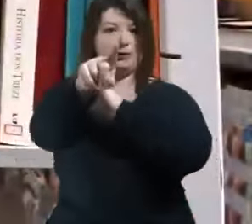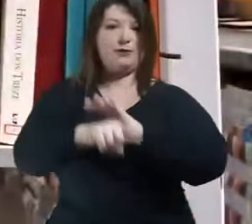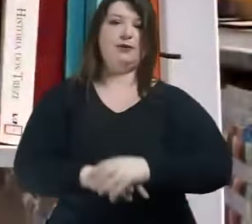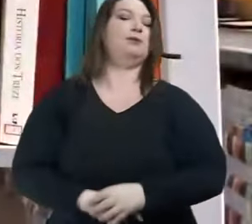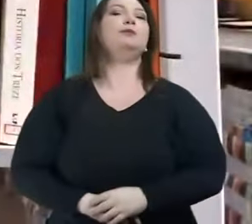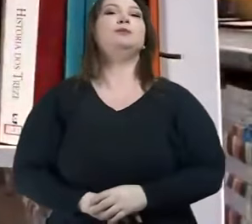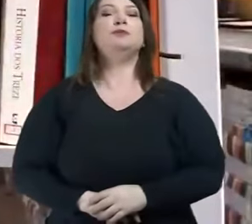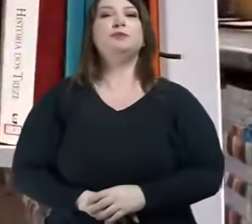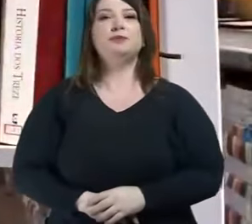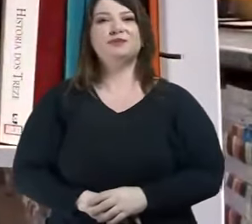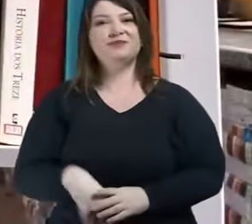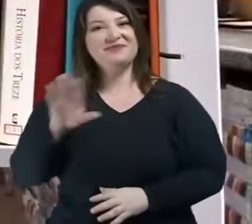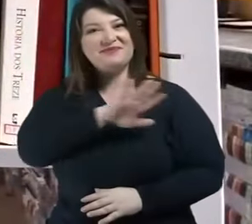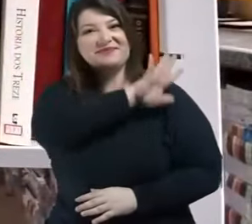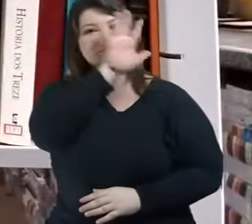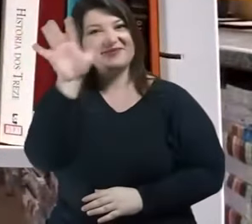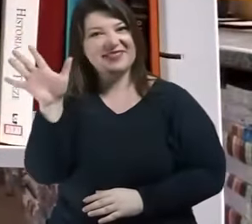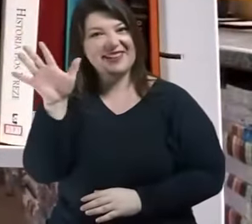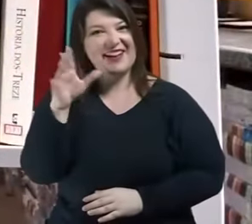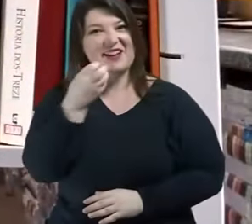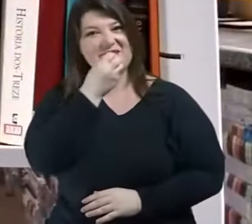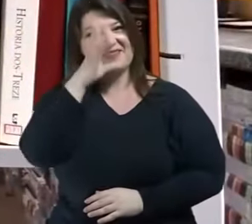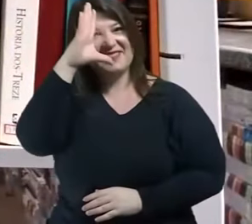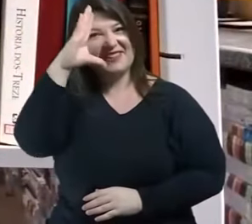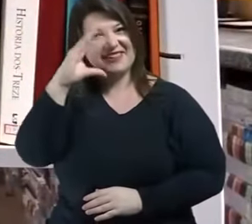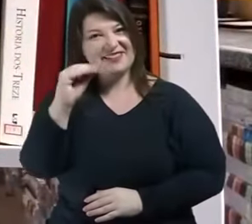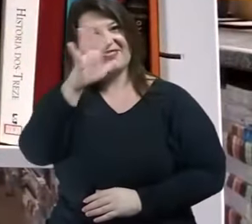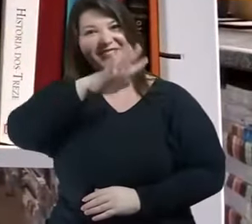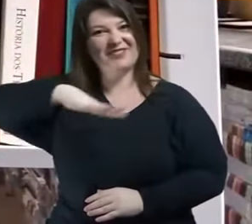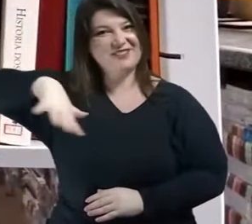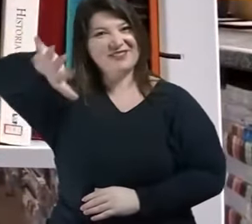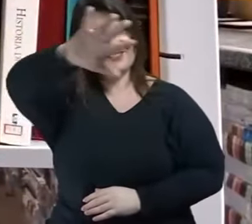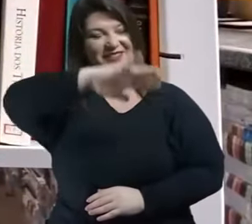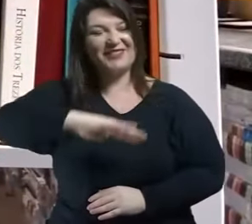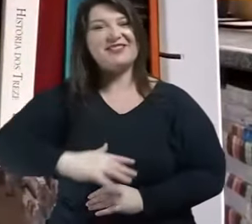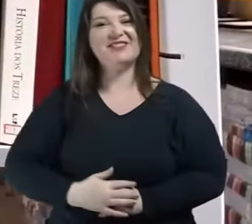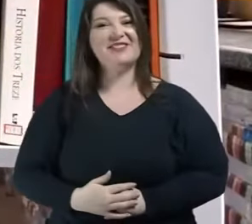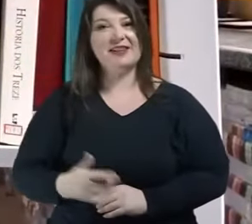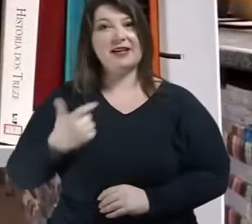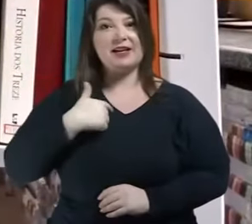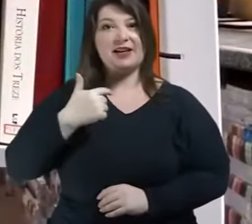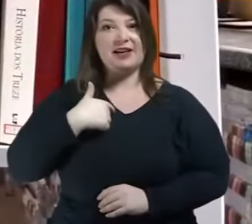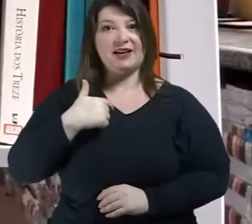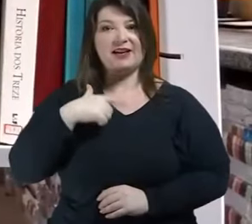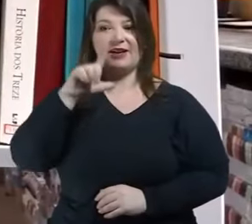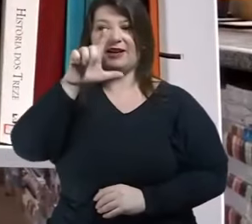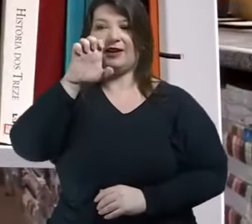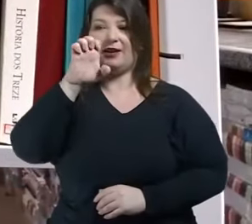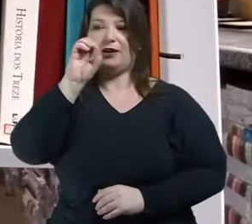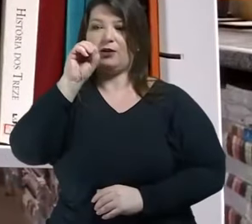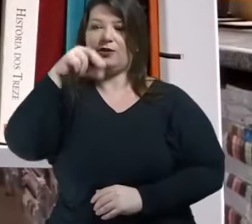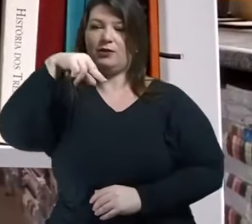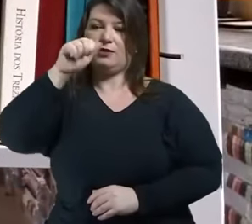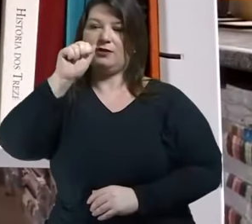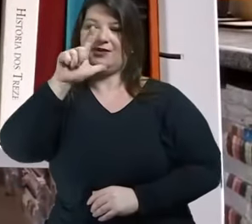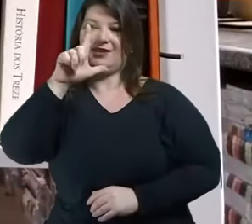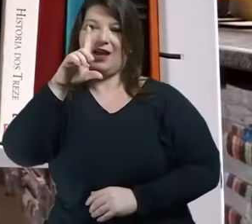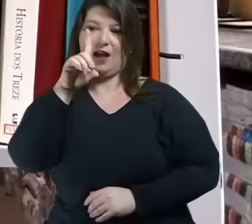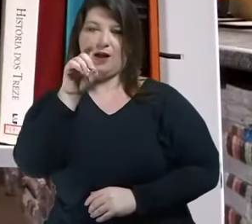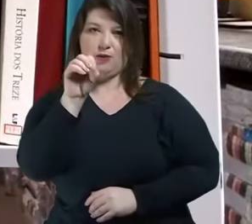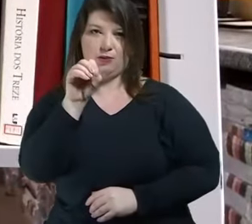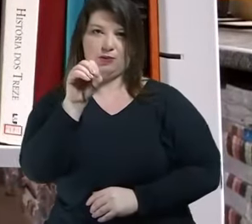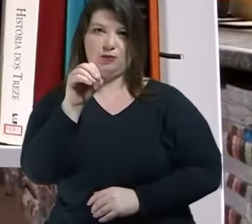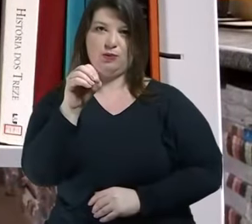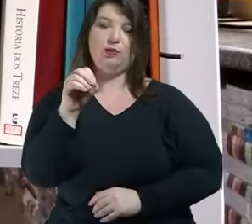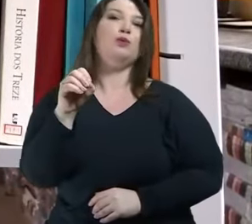Olá boa noite a todas e a todos eu sou Leonardo Brandão sou da cidade de Burit Cupu